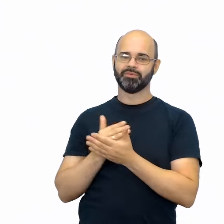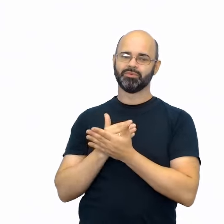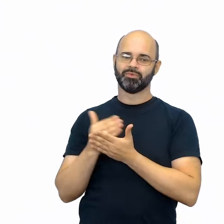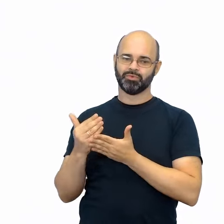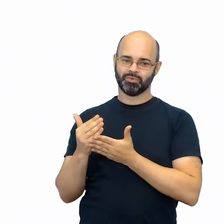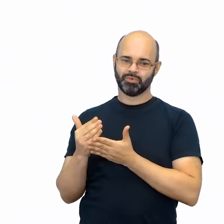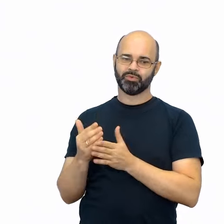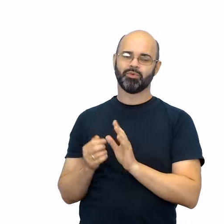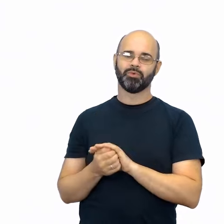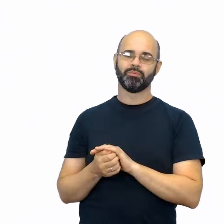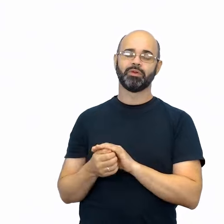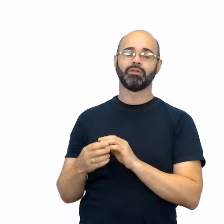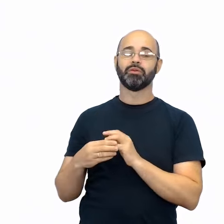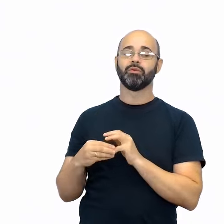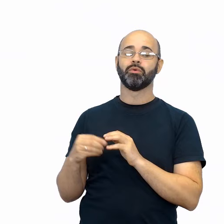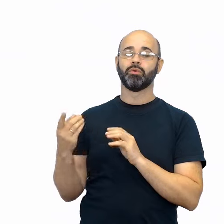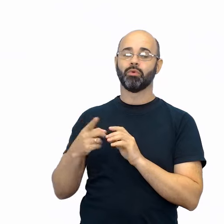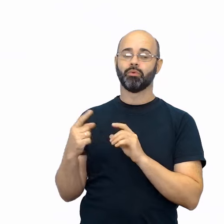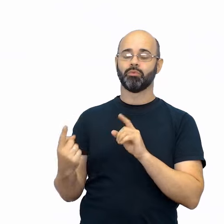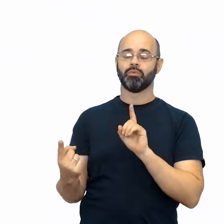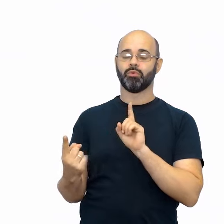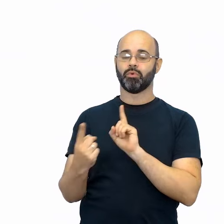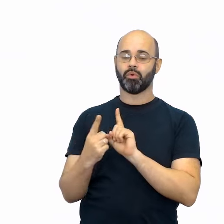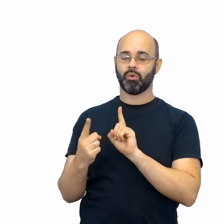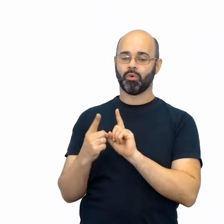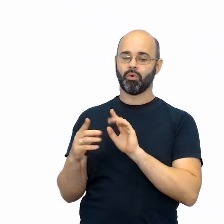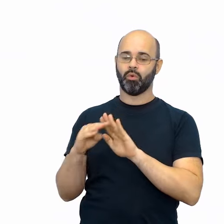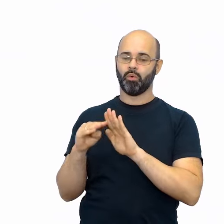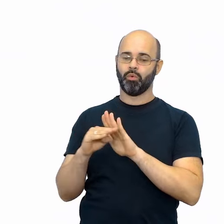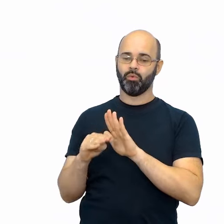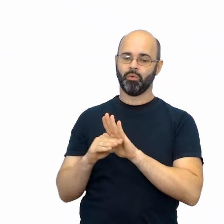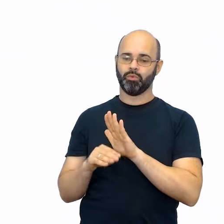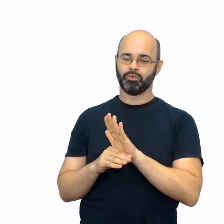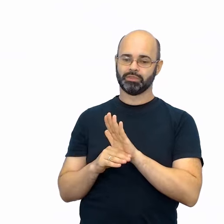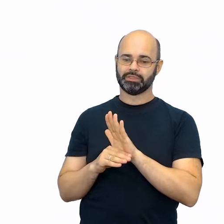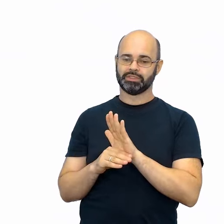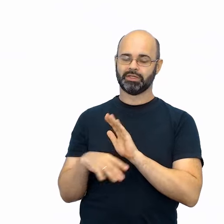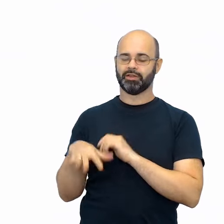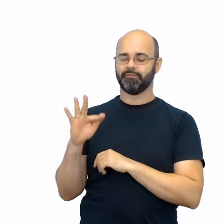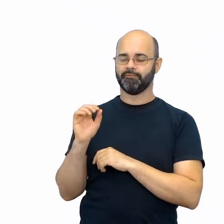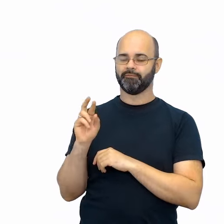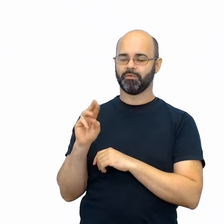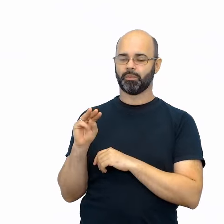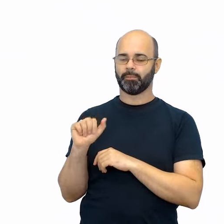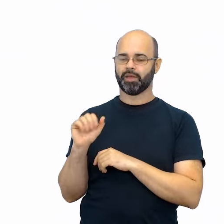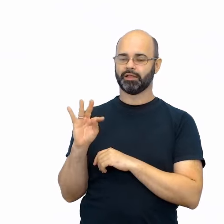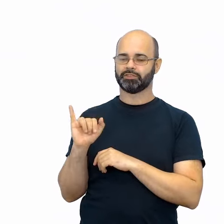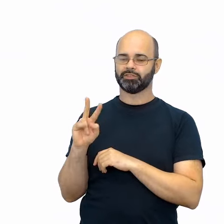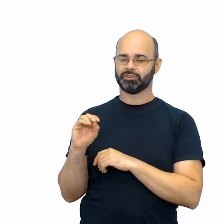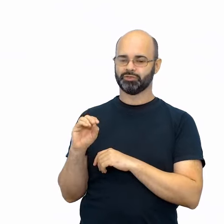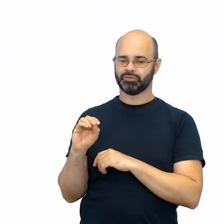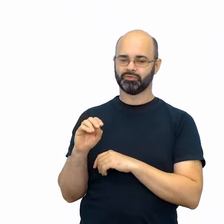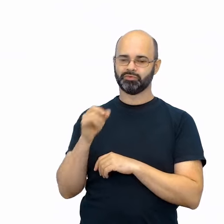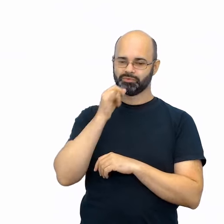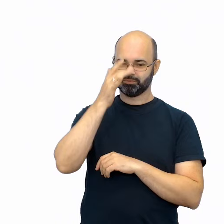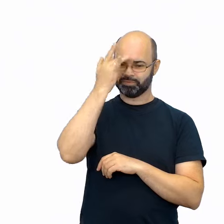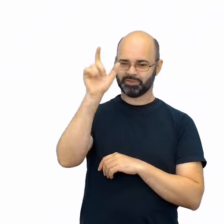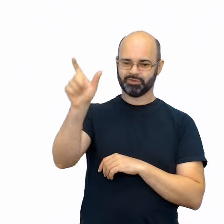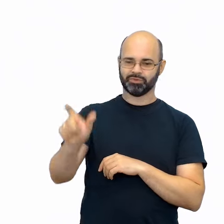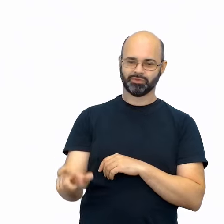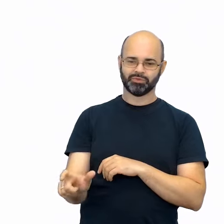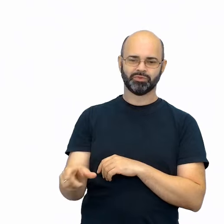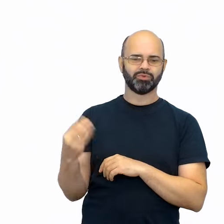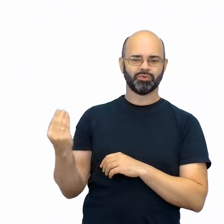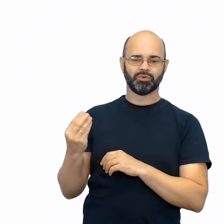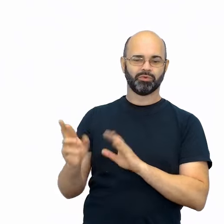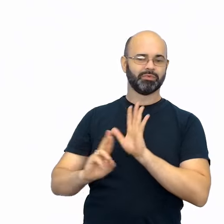formativo, que trata sobre a importância da representação do interlocutor. No segundo momento,